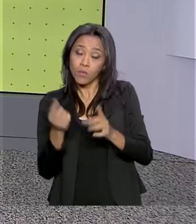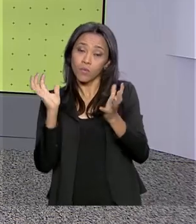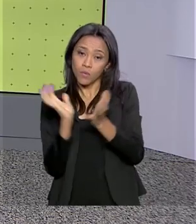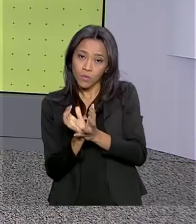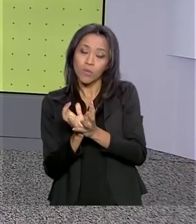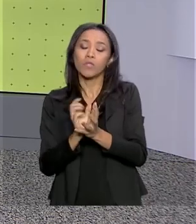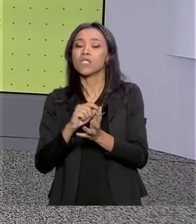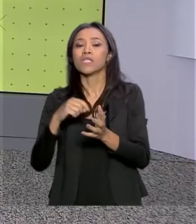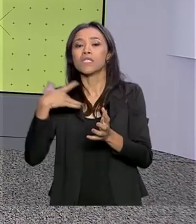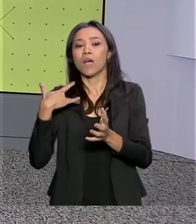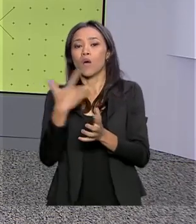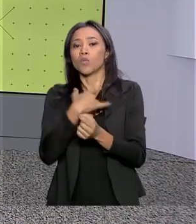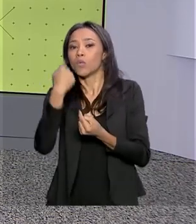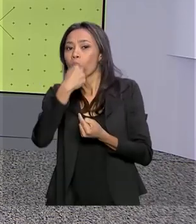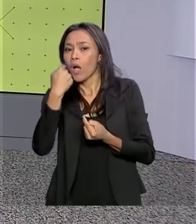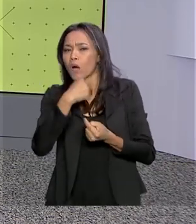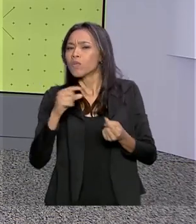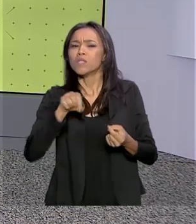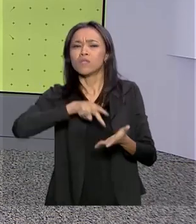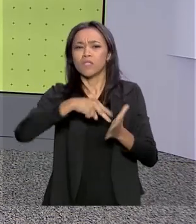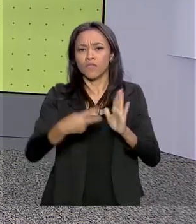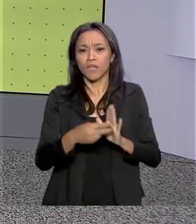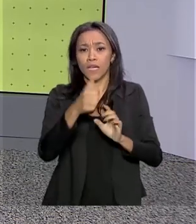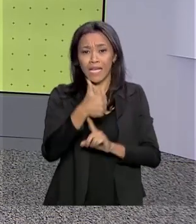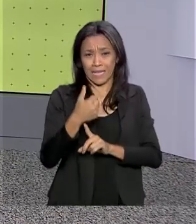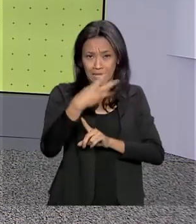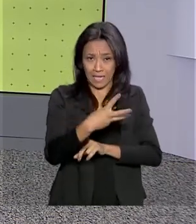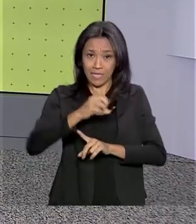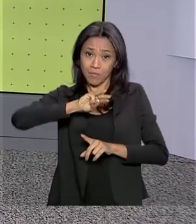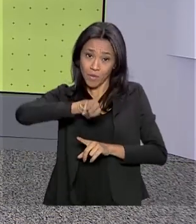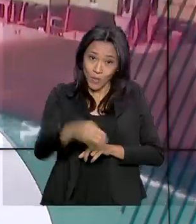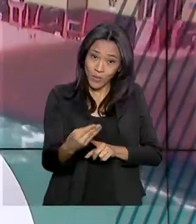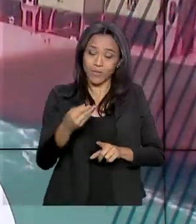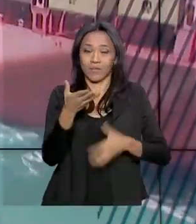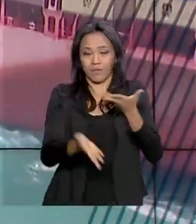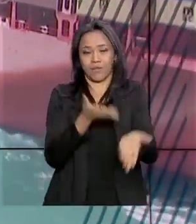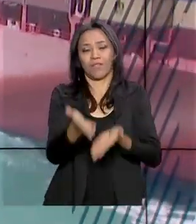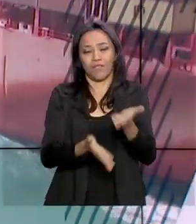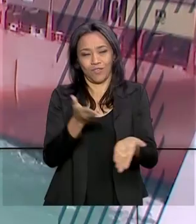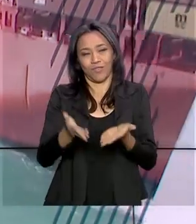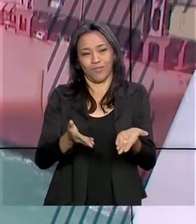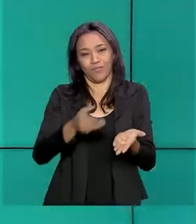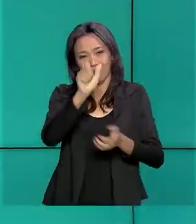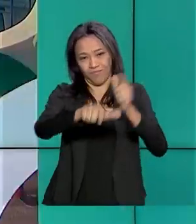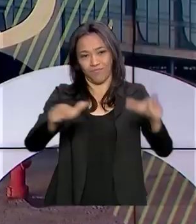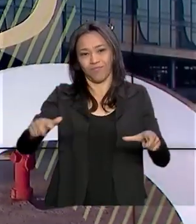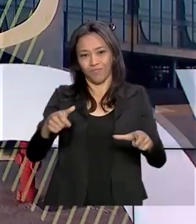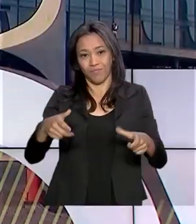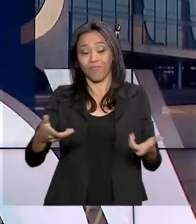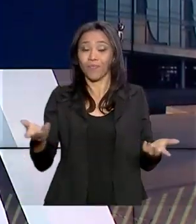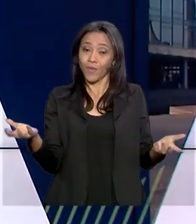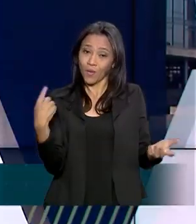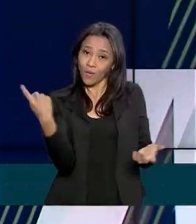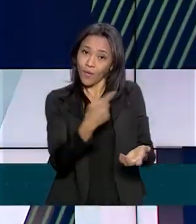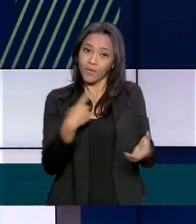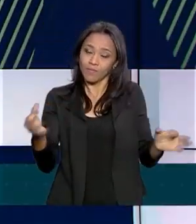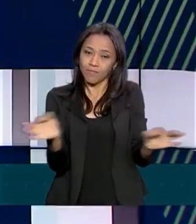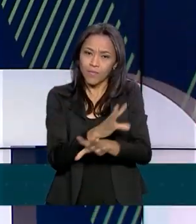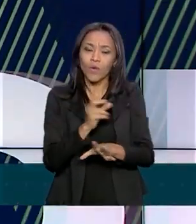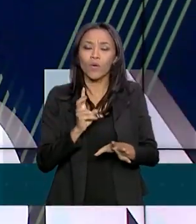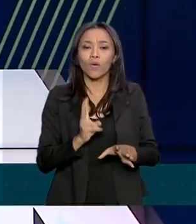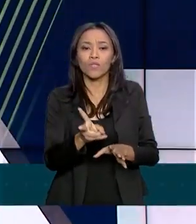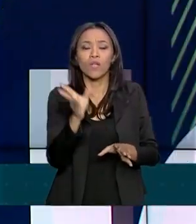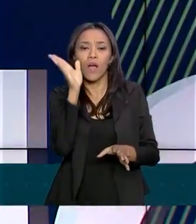uma cobertura de aproximadamente 13 milhões de brasileiros. O governo agora fica por aqui. Continue nos